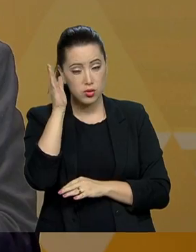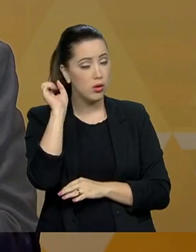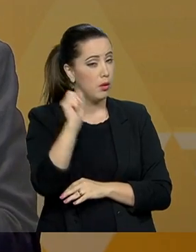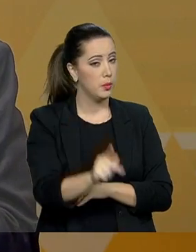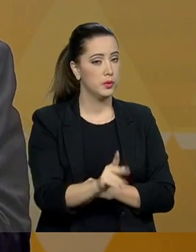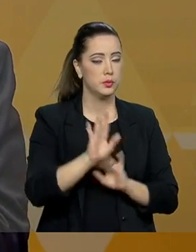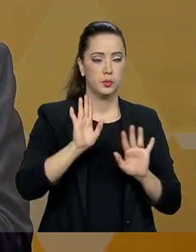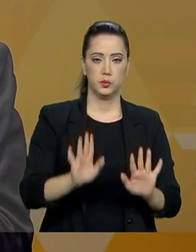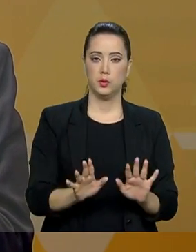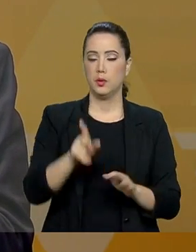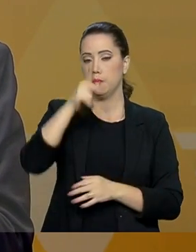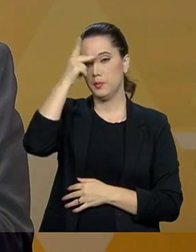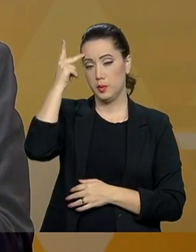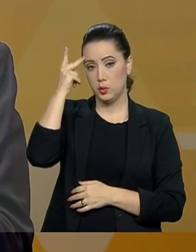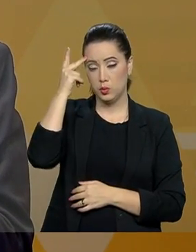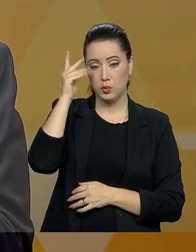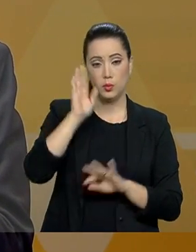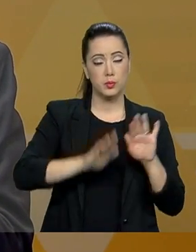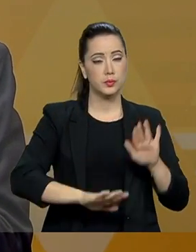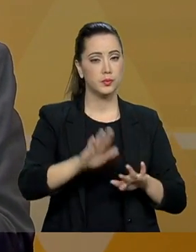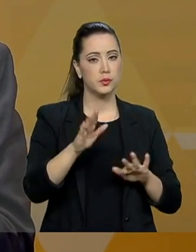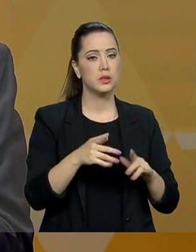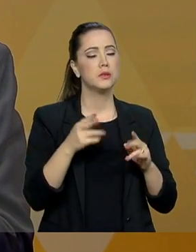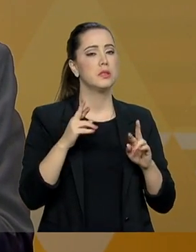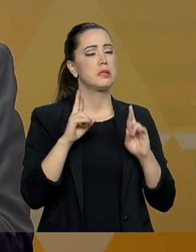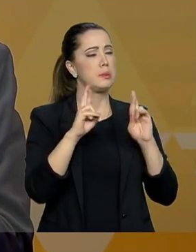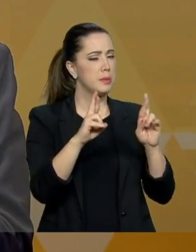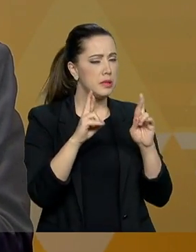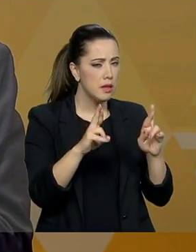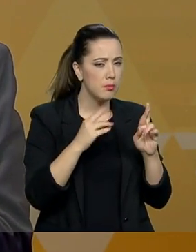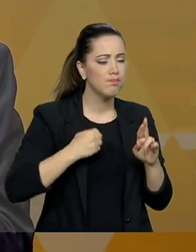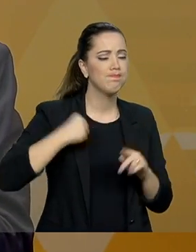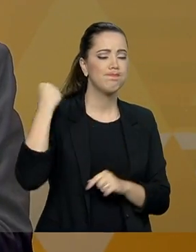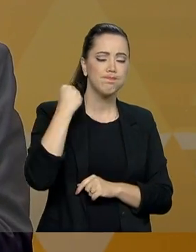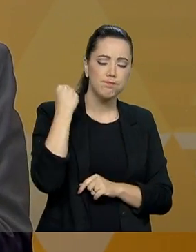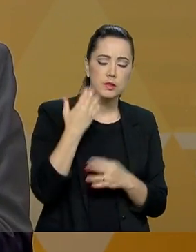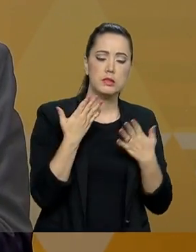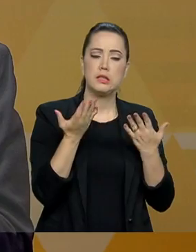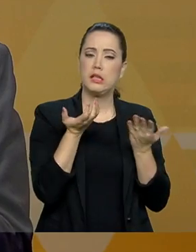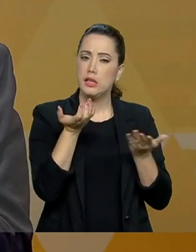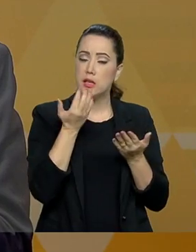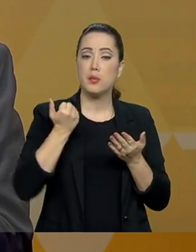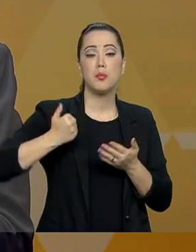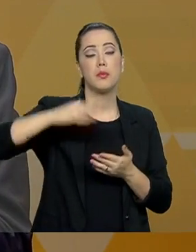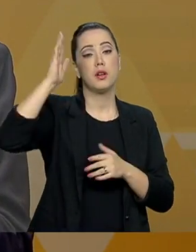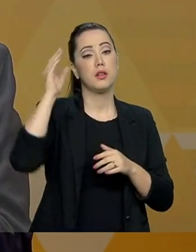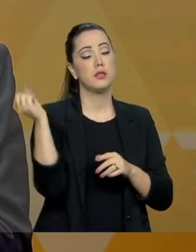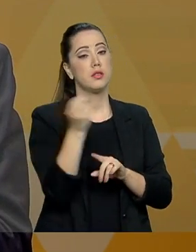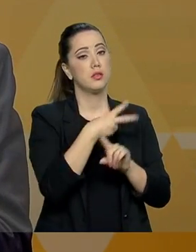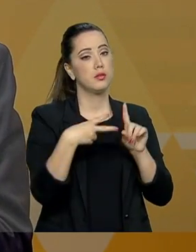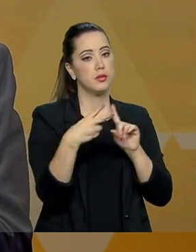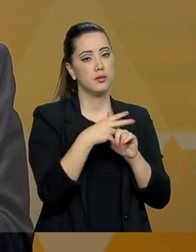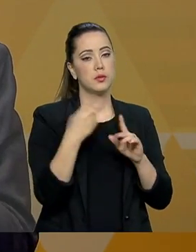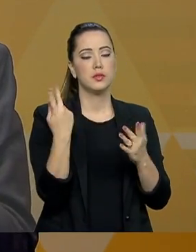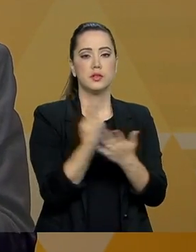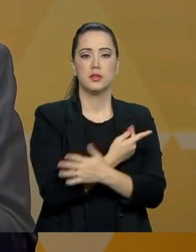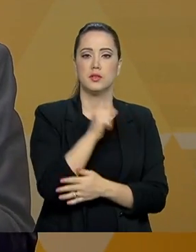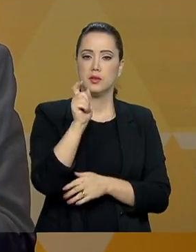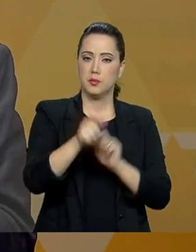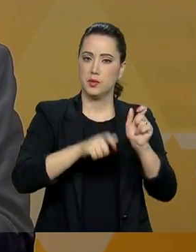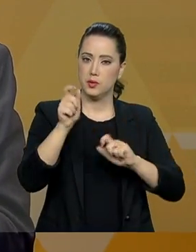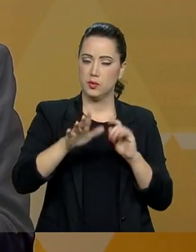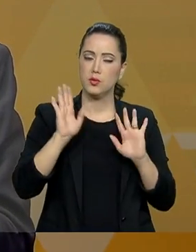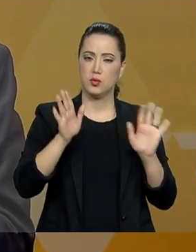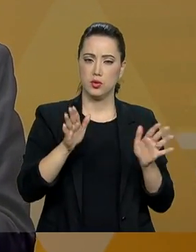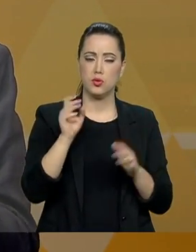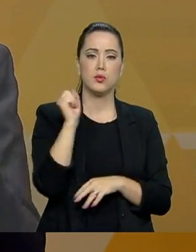Então, talvez quem deva torcer mais e trabalhar mais para que a nova Previdência se estabeleça sejam aqueles que